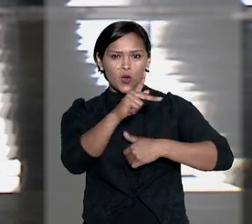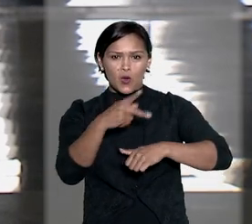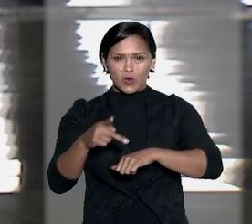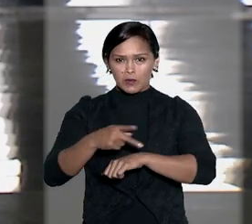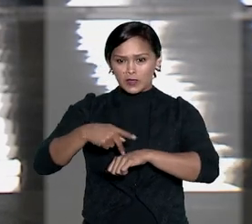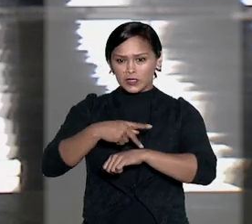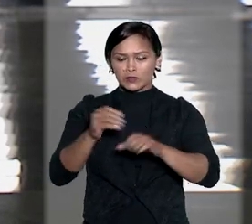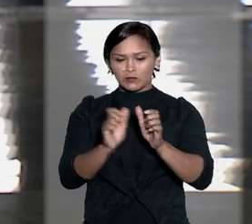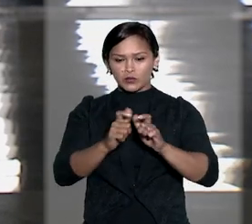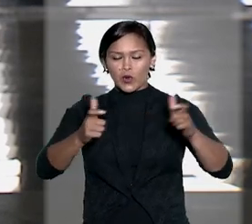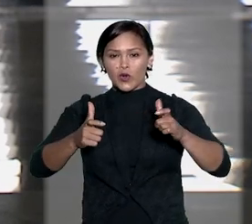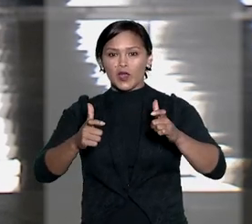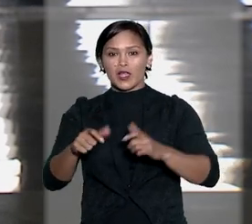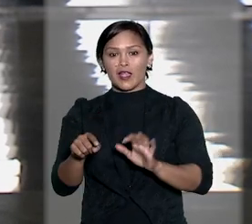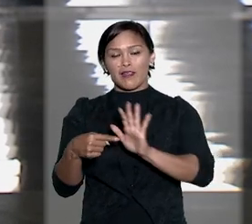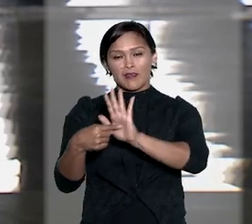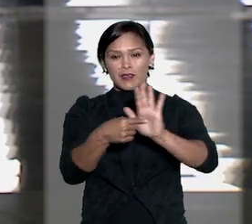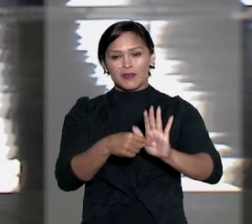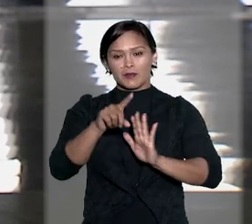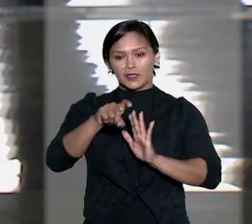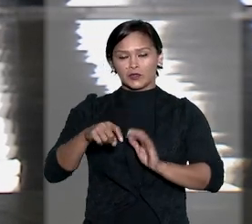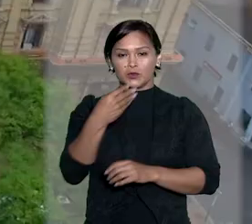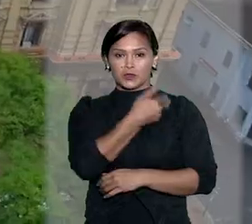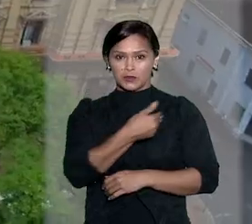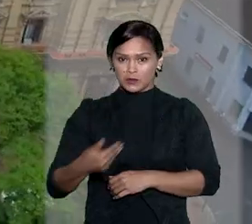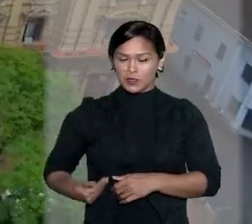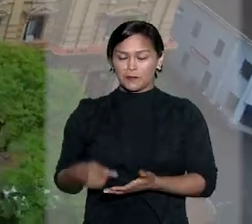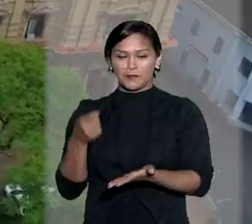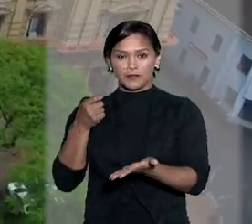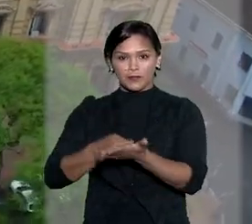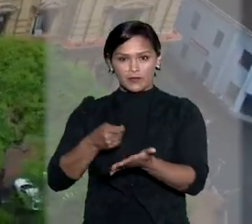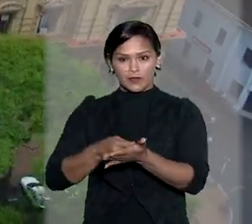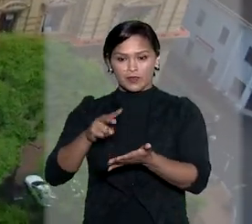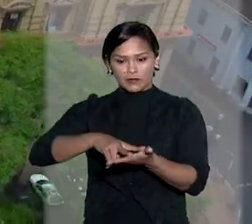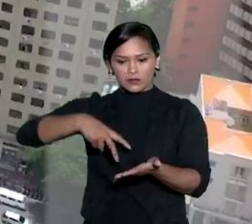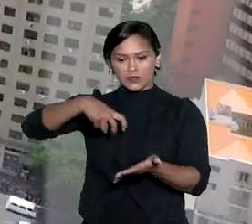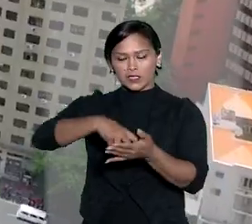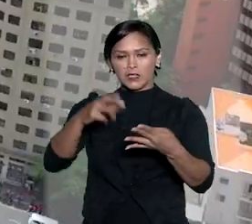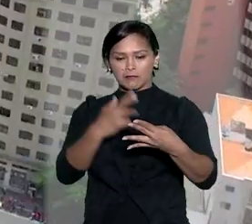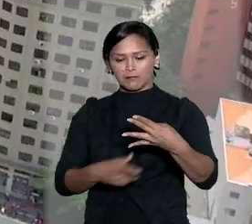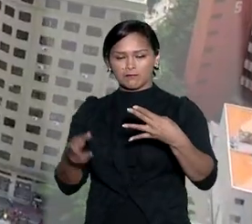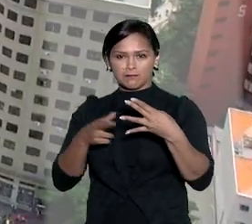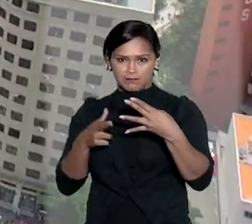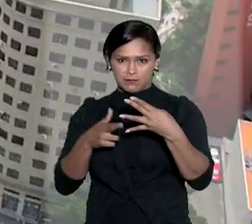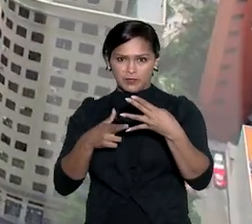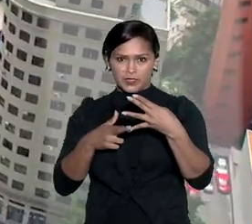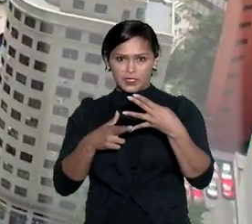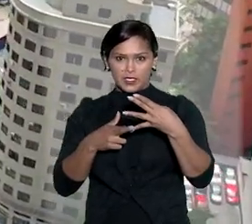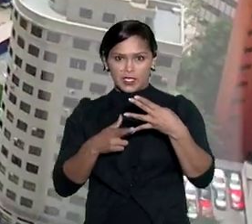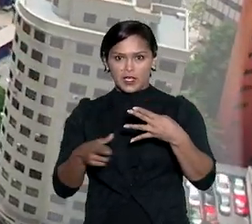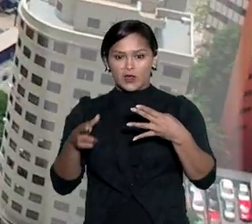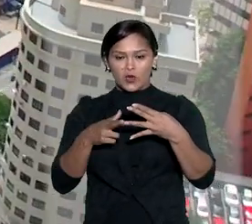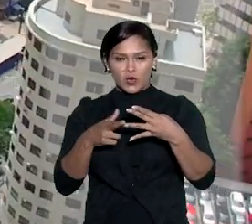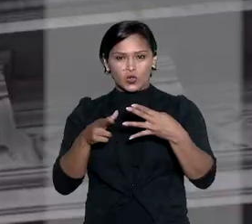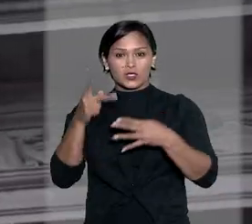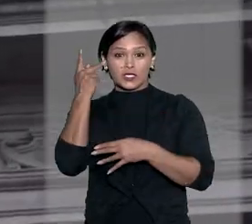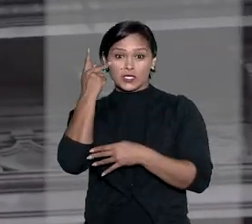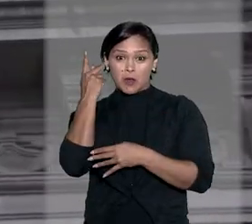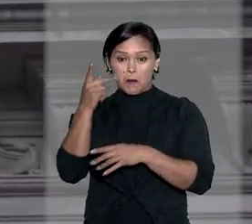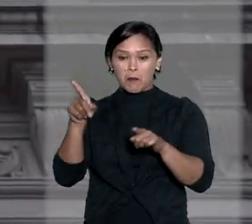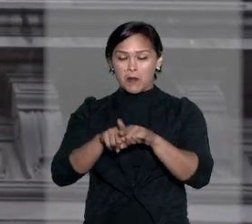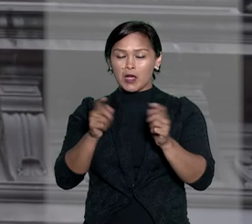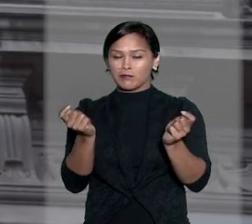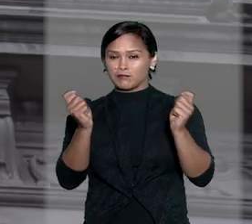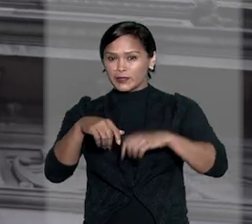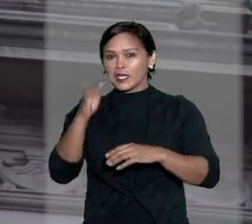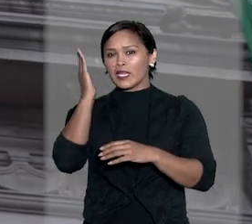ampliando a dimensão do dano à imagem do ex-presidente. Confirmando a sentença de primeira instância, o Tribunal de Justiça de São